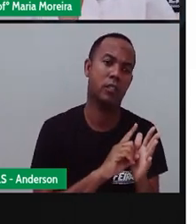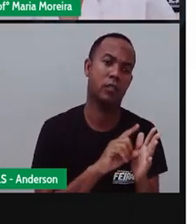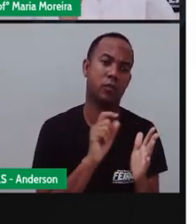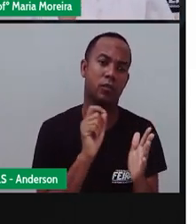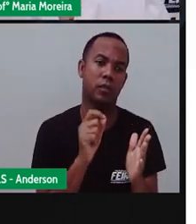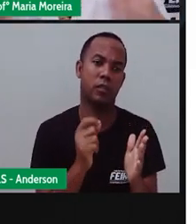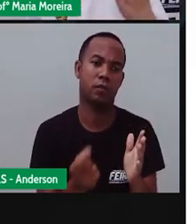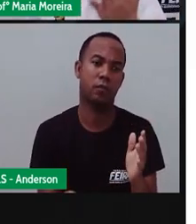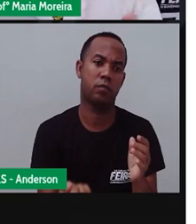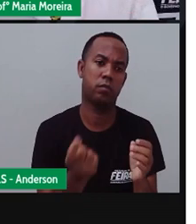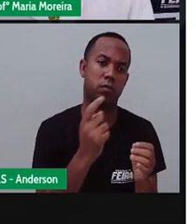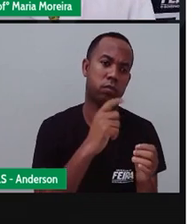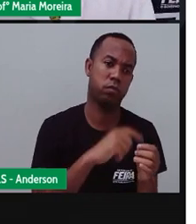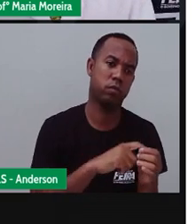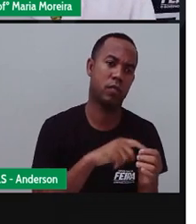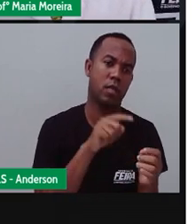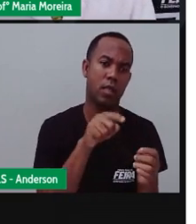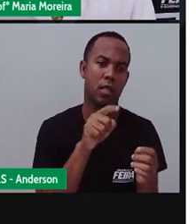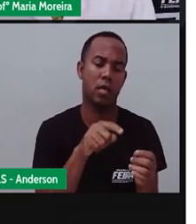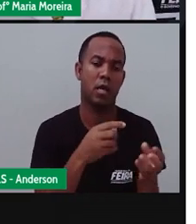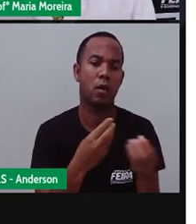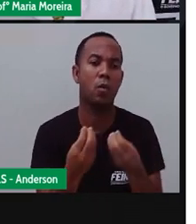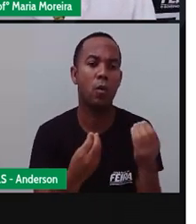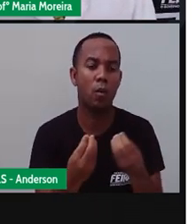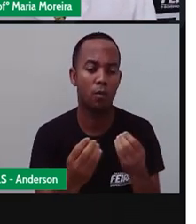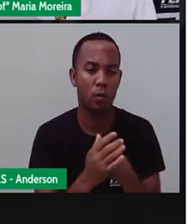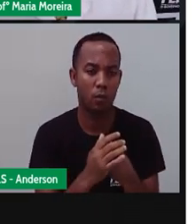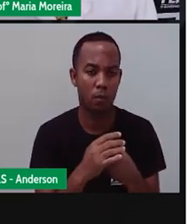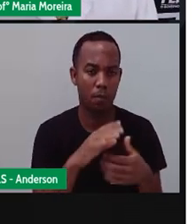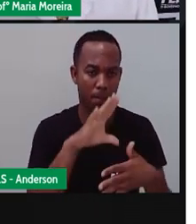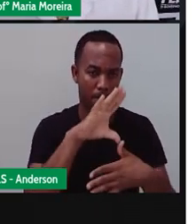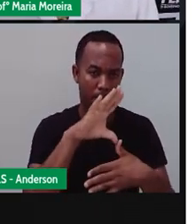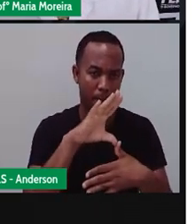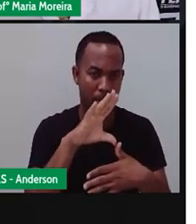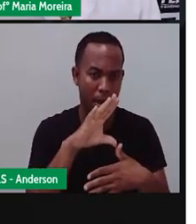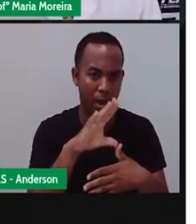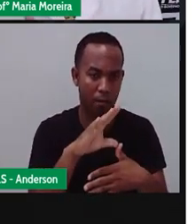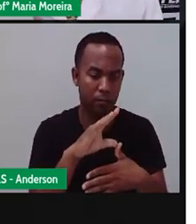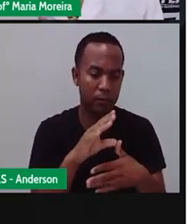e Maria. Se João e Maria estivessem com o mapa, eles iriam ter feito o quê?